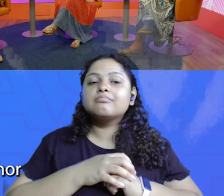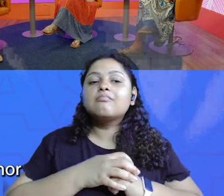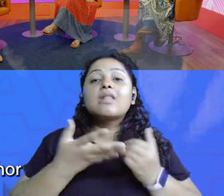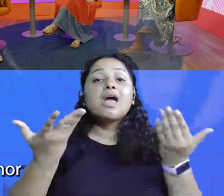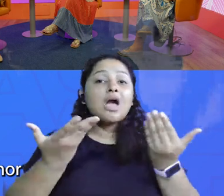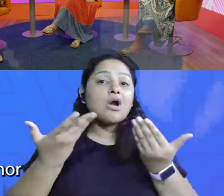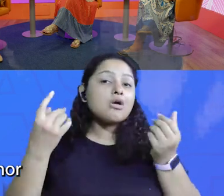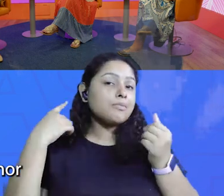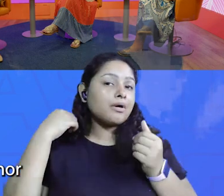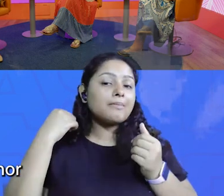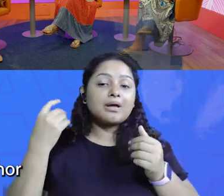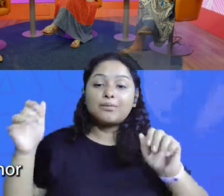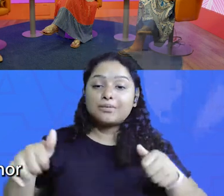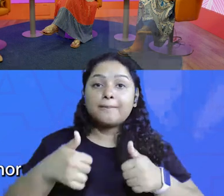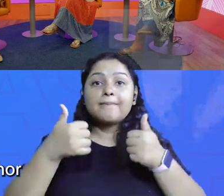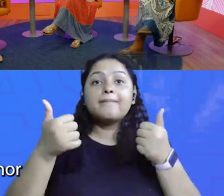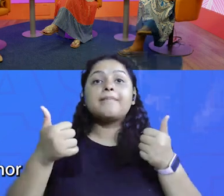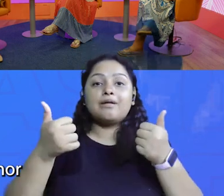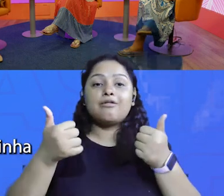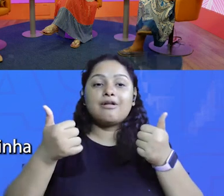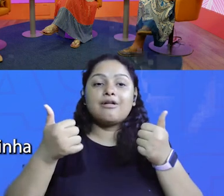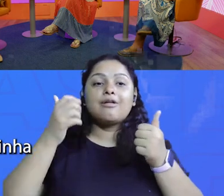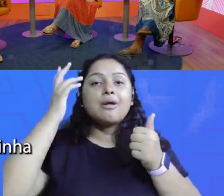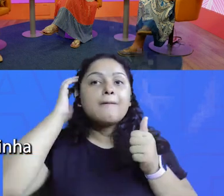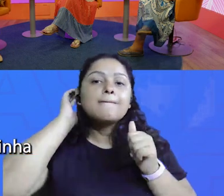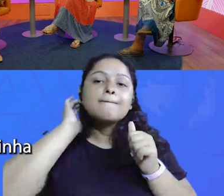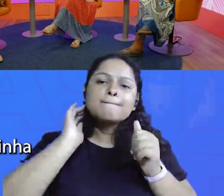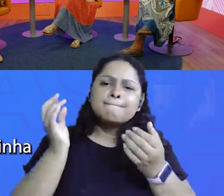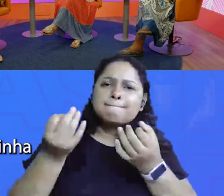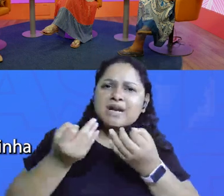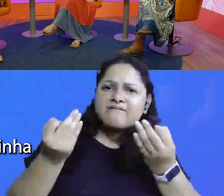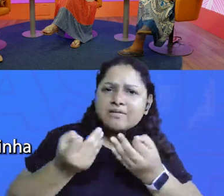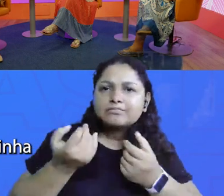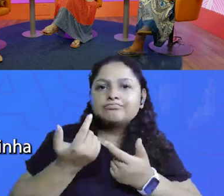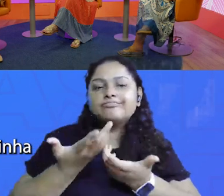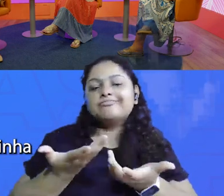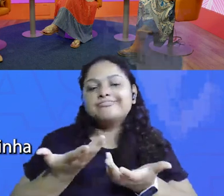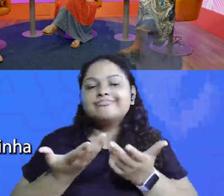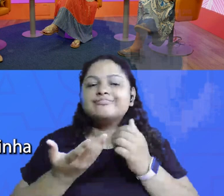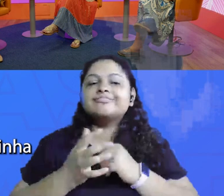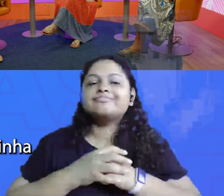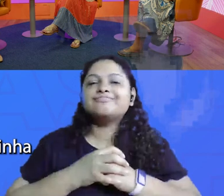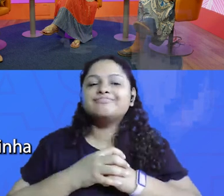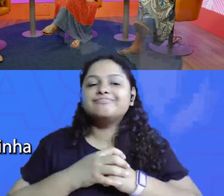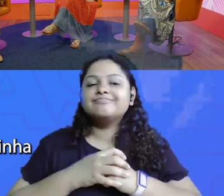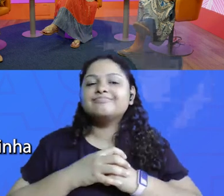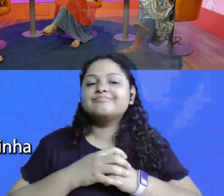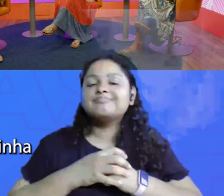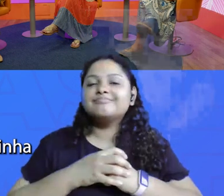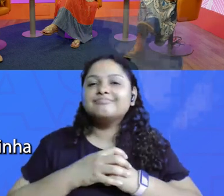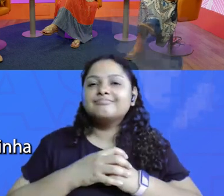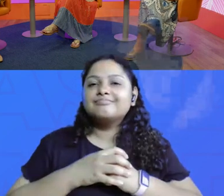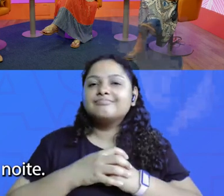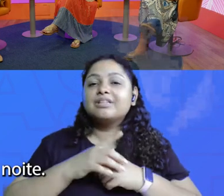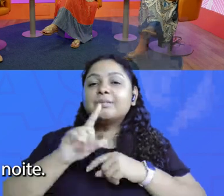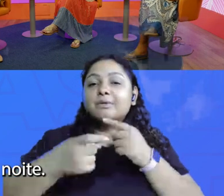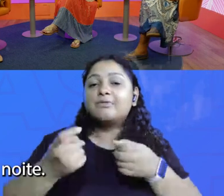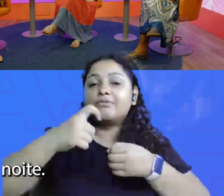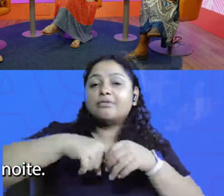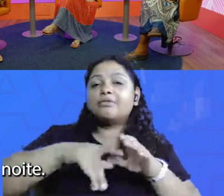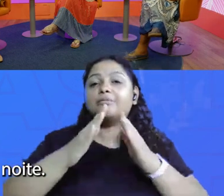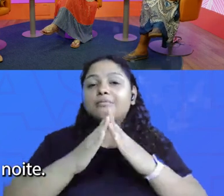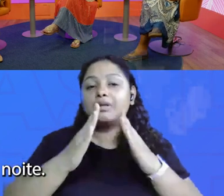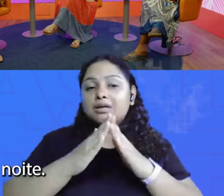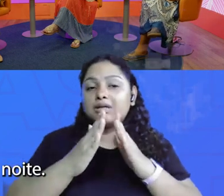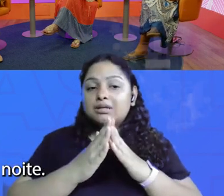Pronto, agora eu estou com o cabelo melhor para dar um tapa aqui, final de tardezinha aqui, para voltar